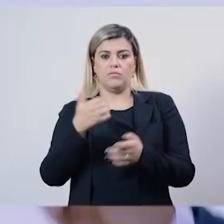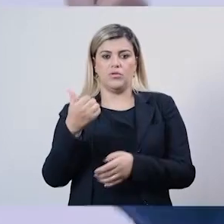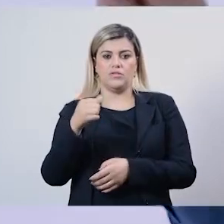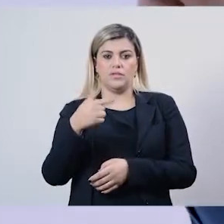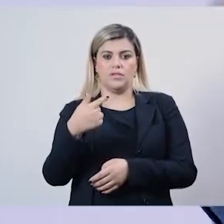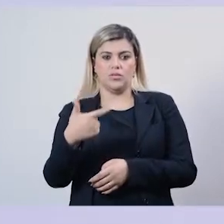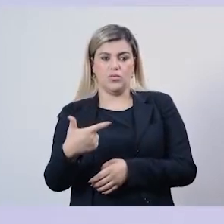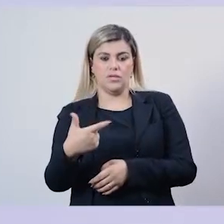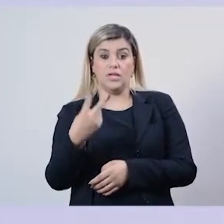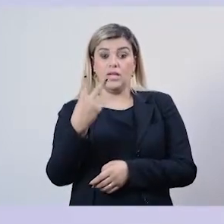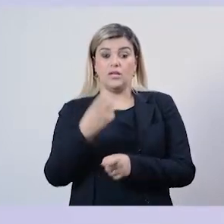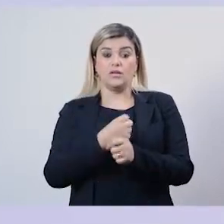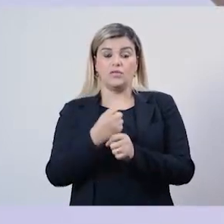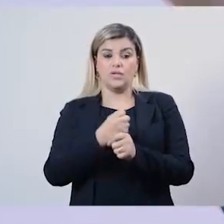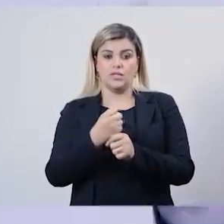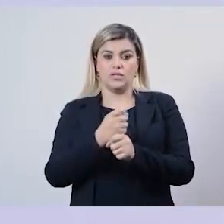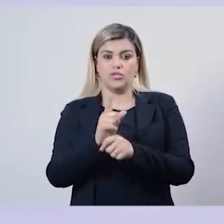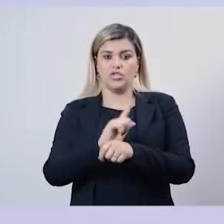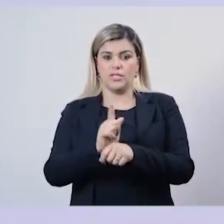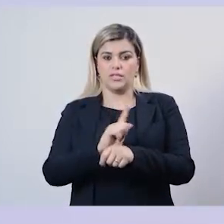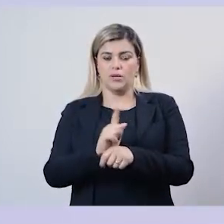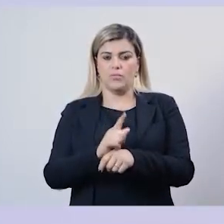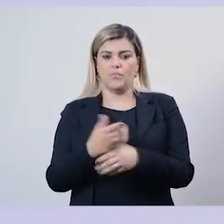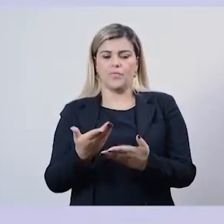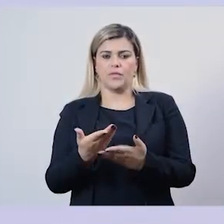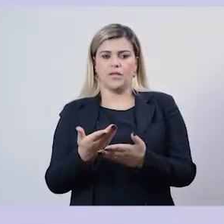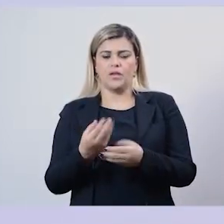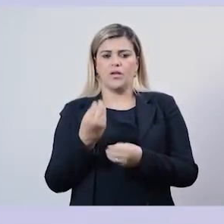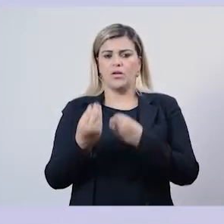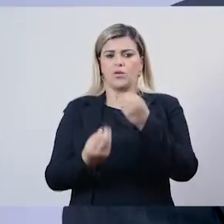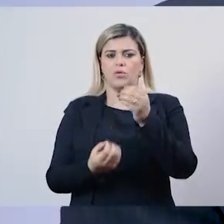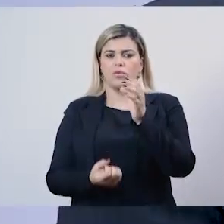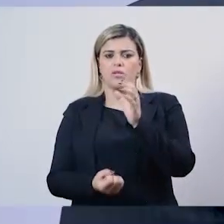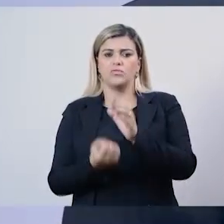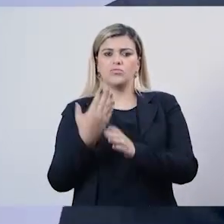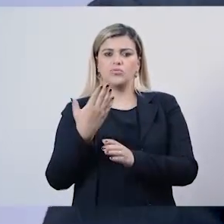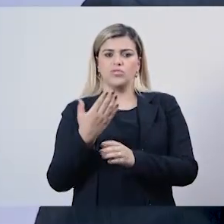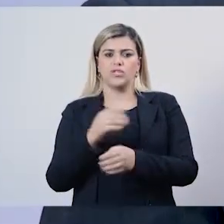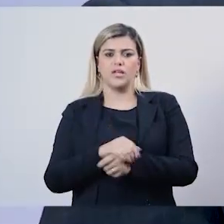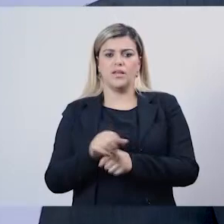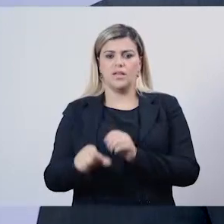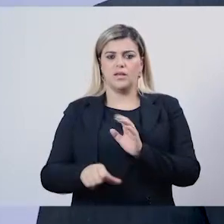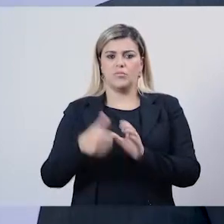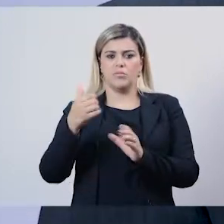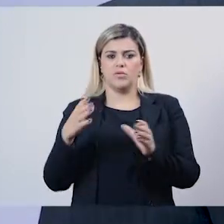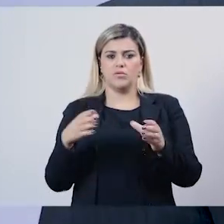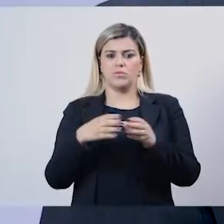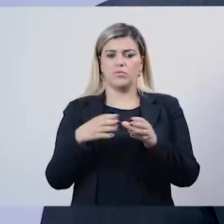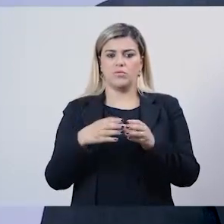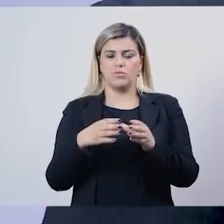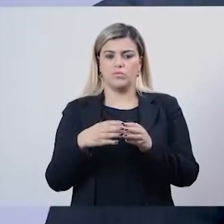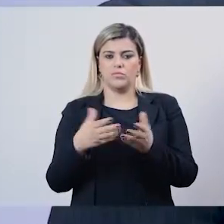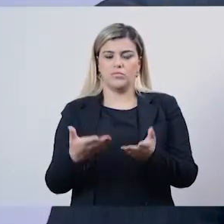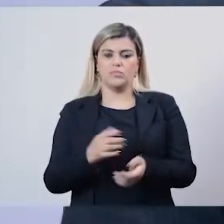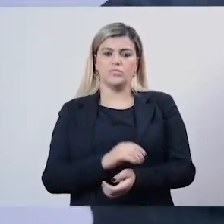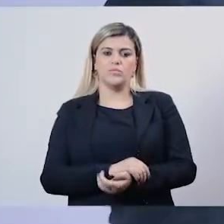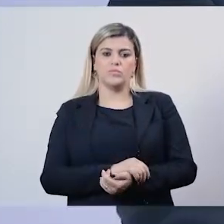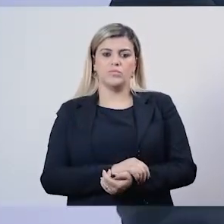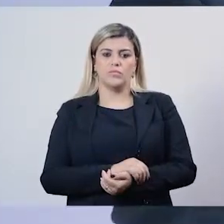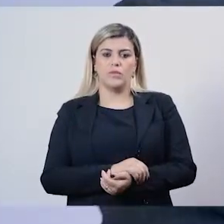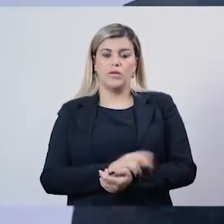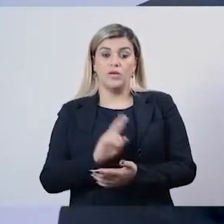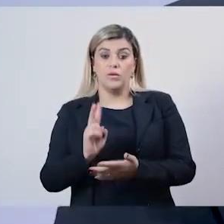anos de gestão. E de onde surge a sua presença na primeira composição? É, ocorre o seguinte, a